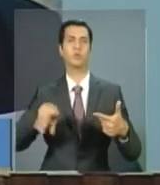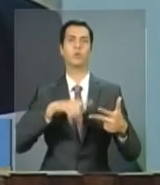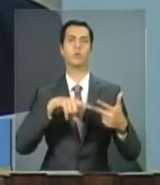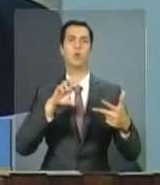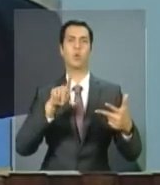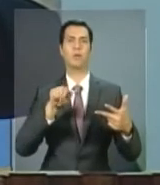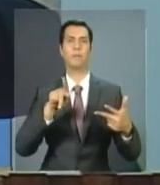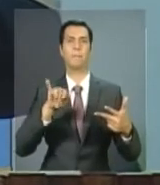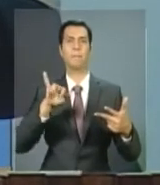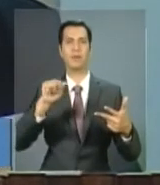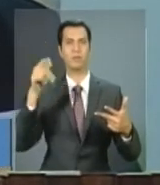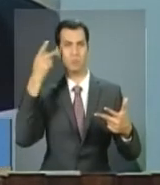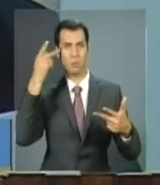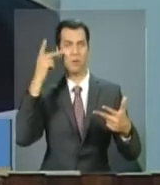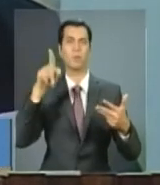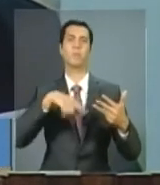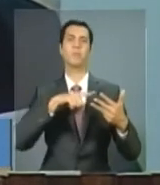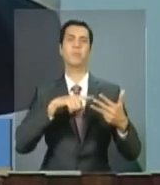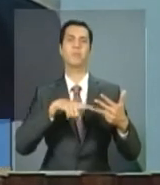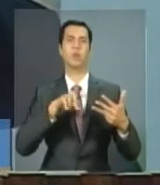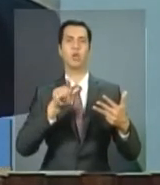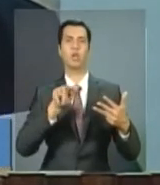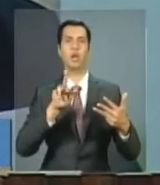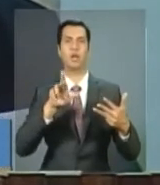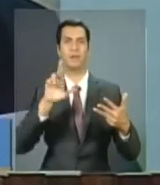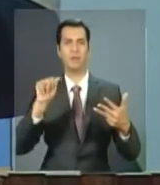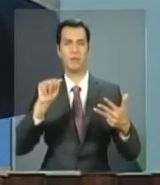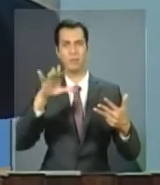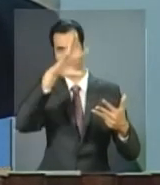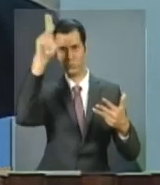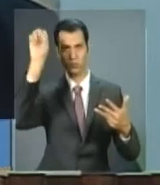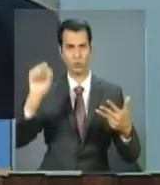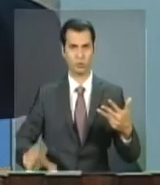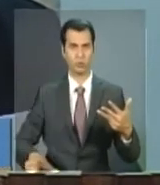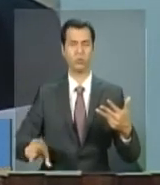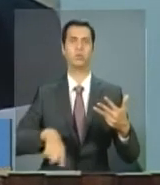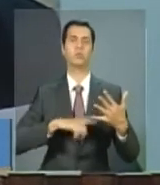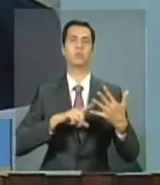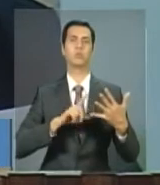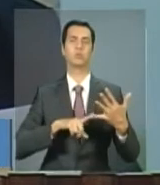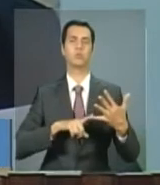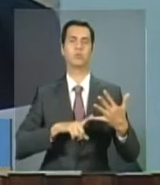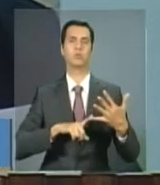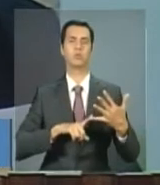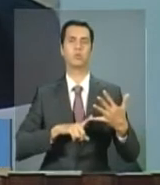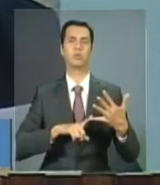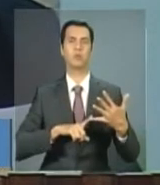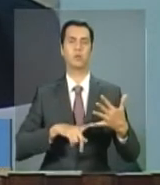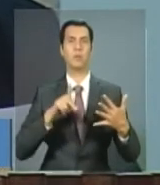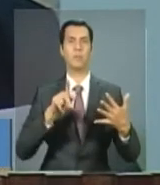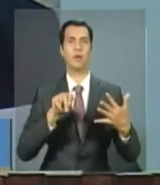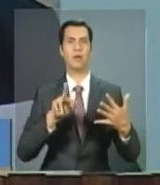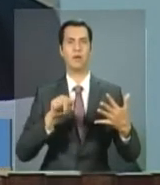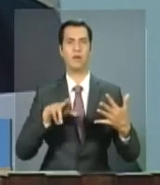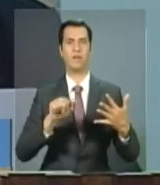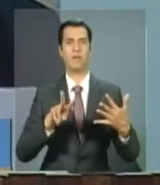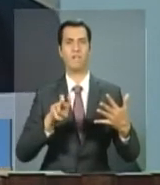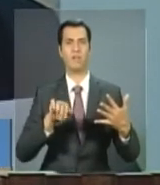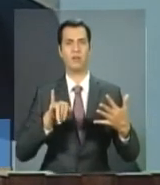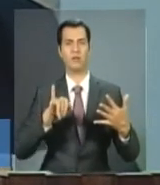de Olímpia, São Paulo, município de Glória de Dourados, Mato Grosso do Sul, município de Paranavaí,